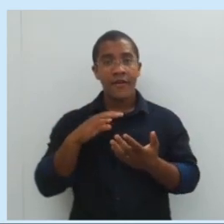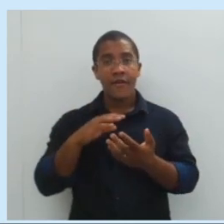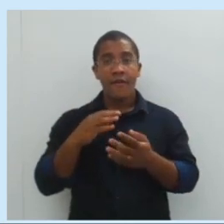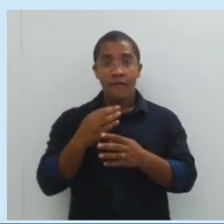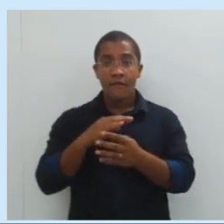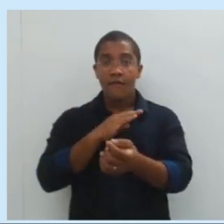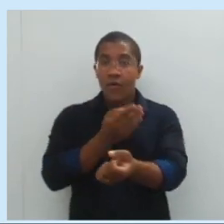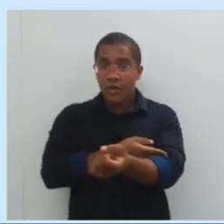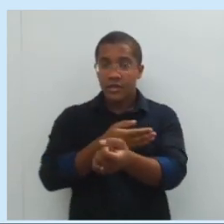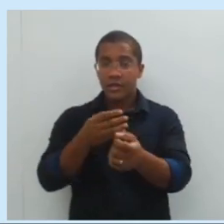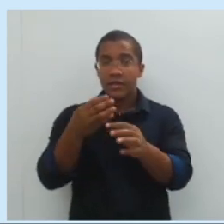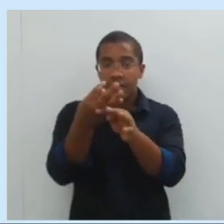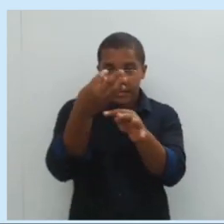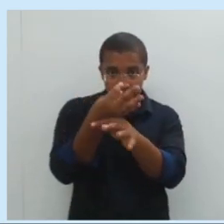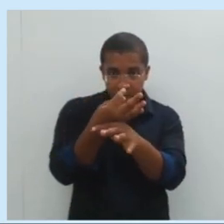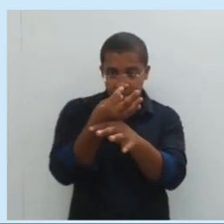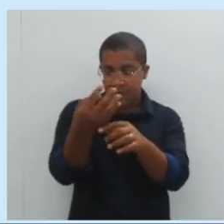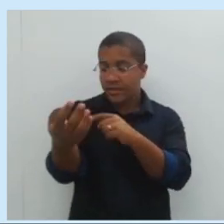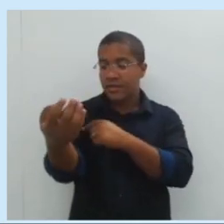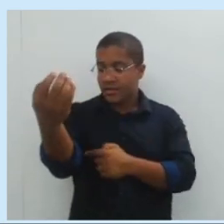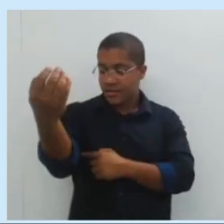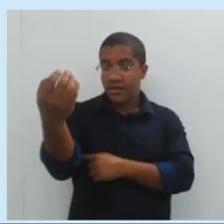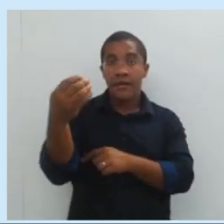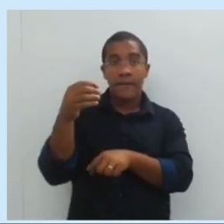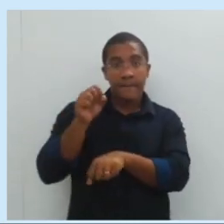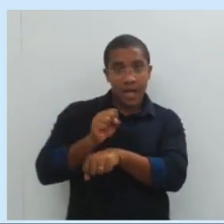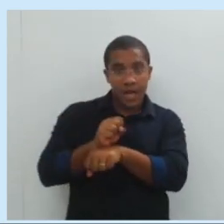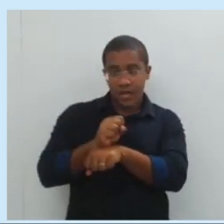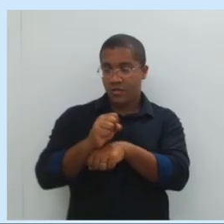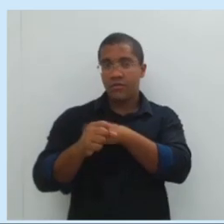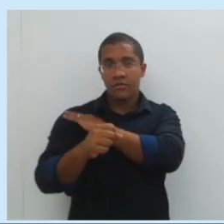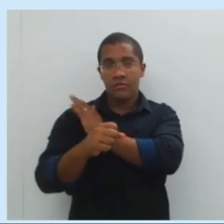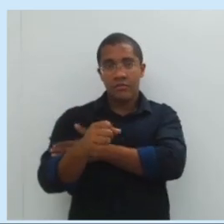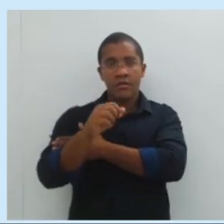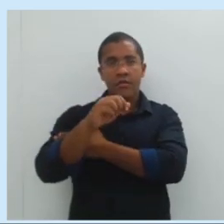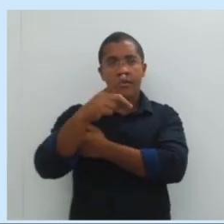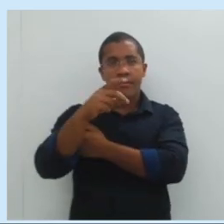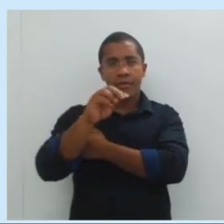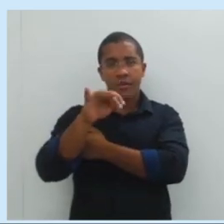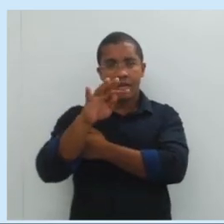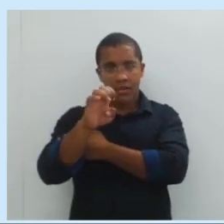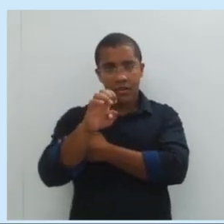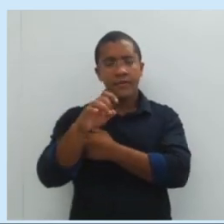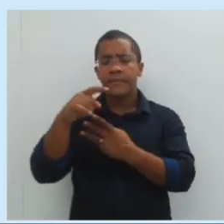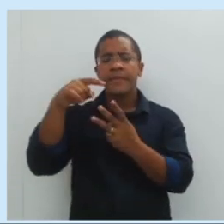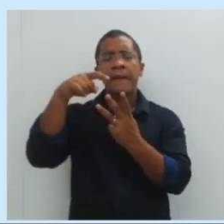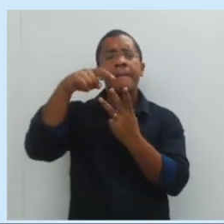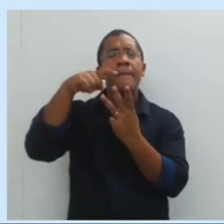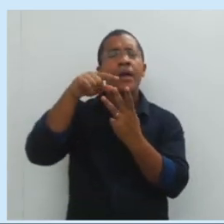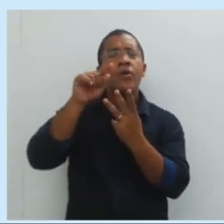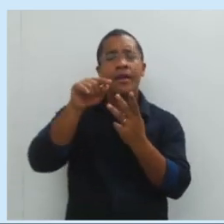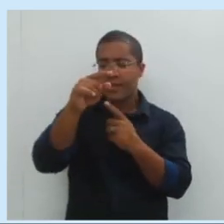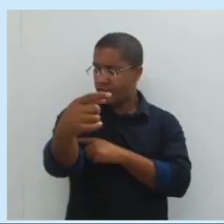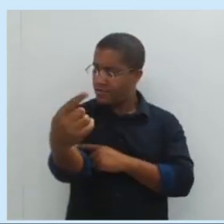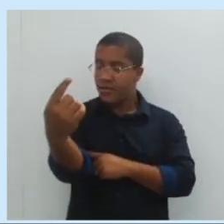resistência, ponto fixo, força potente. Quem está no meio, ponto fixo. Então,